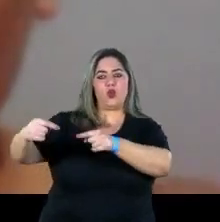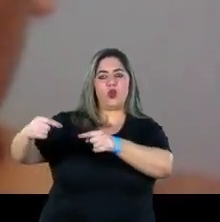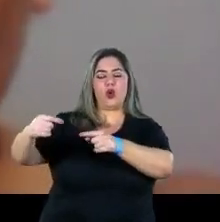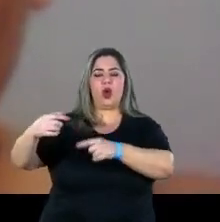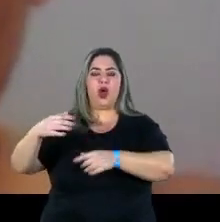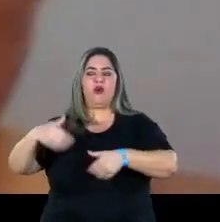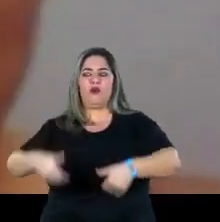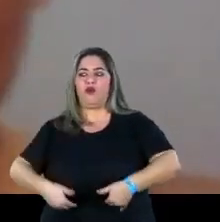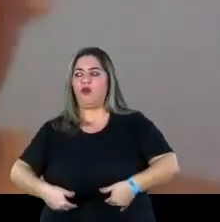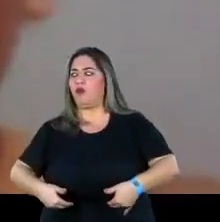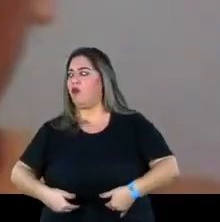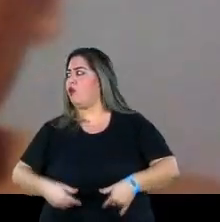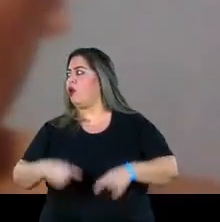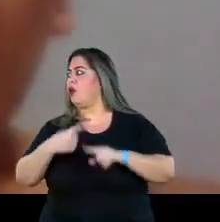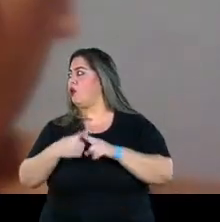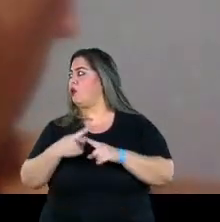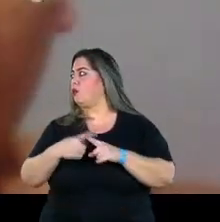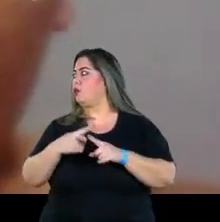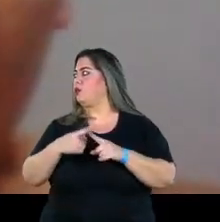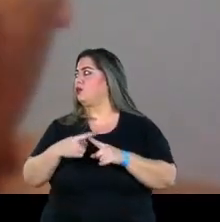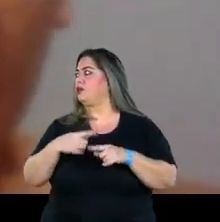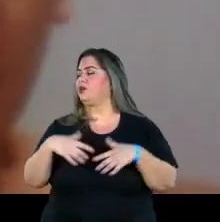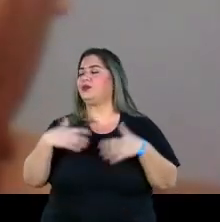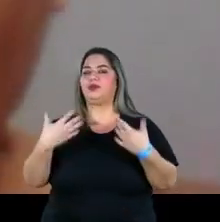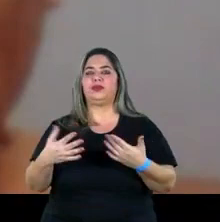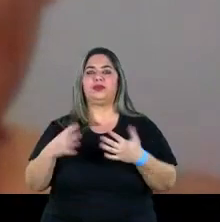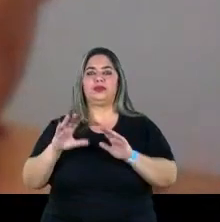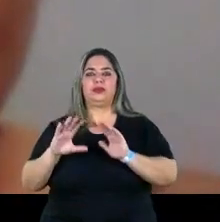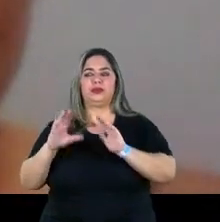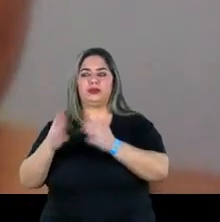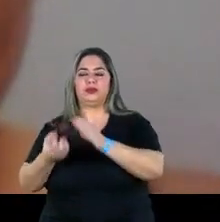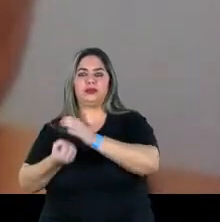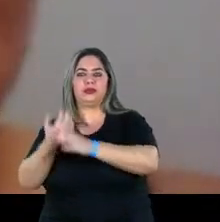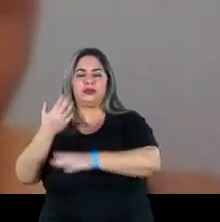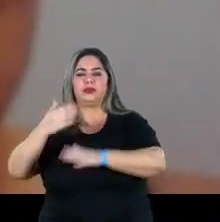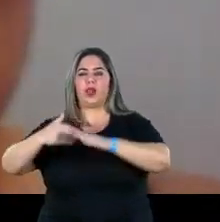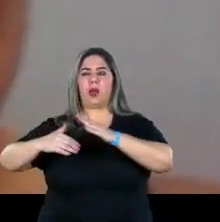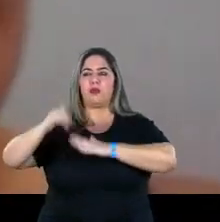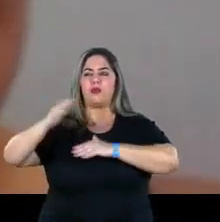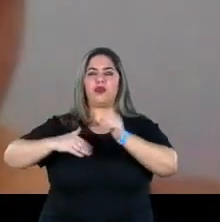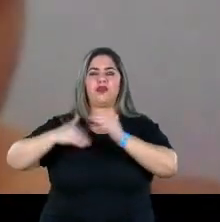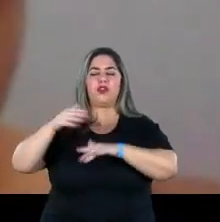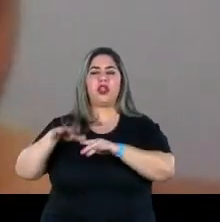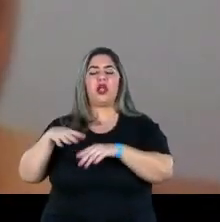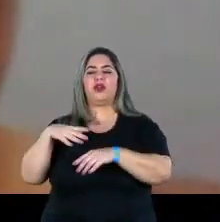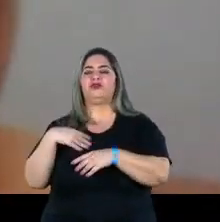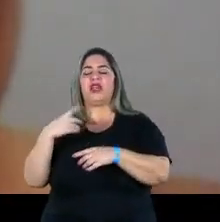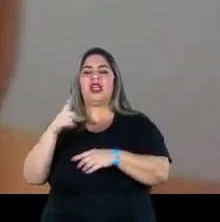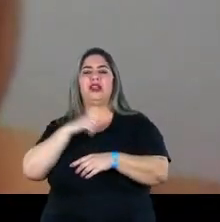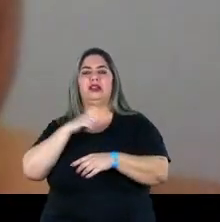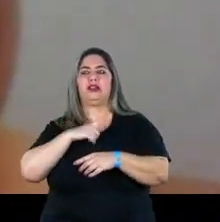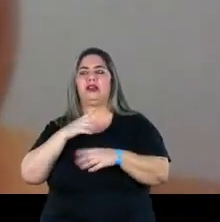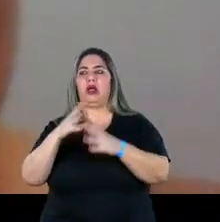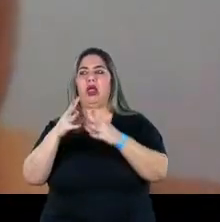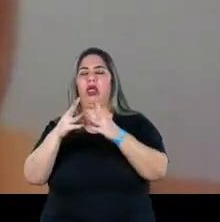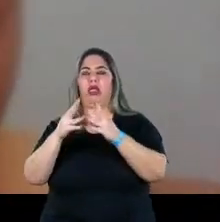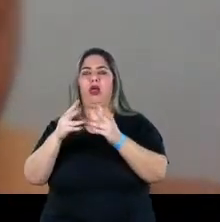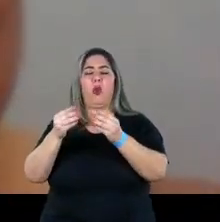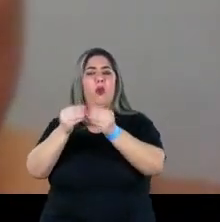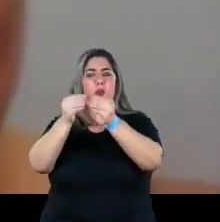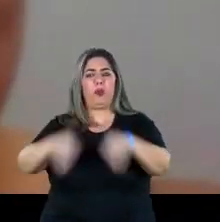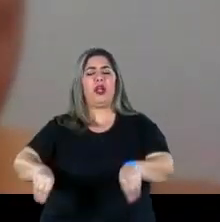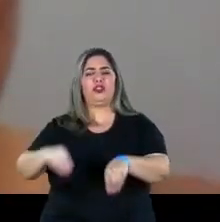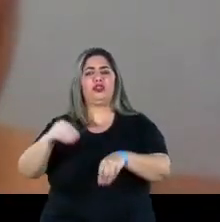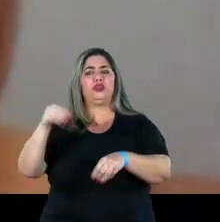fome, né? Porque a academia forma tantos profissionais tantos anos e o que eu vejo hoje é uma grande precarização da